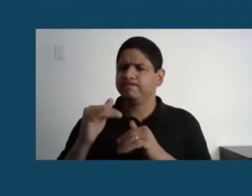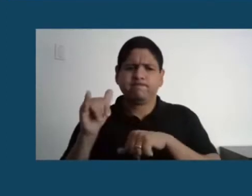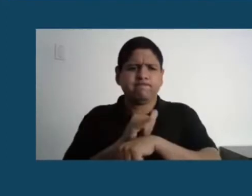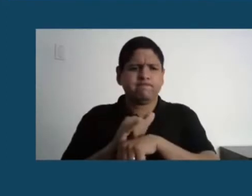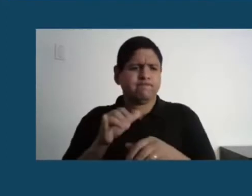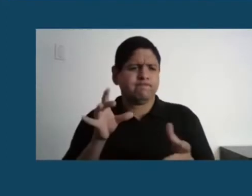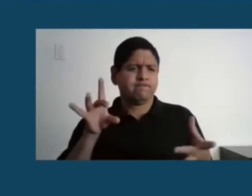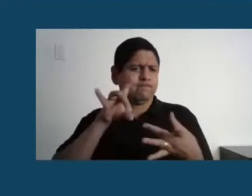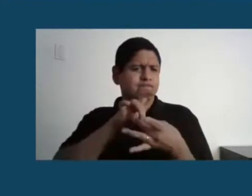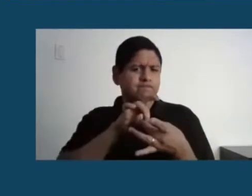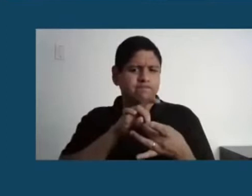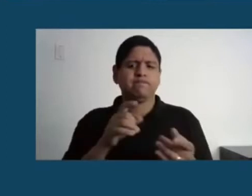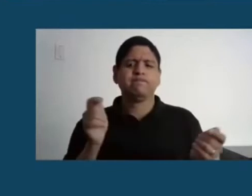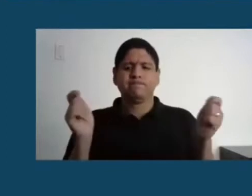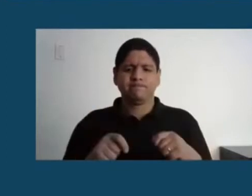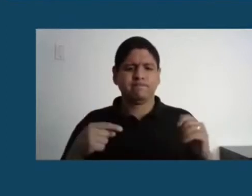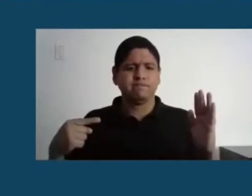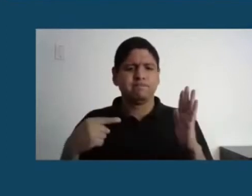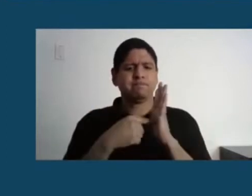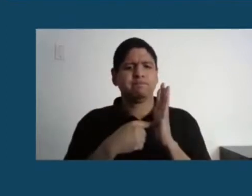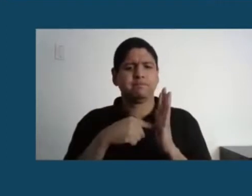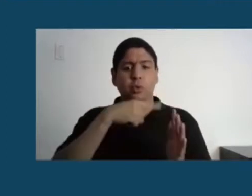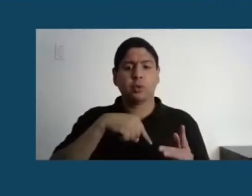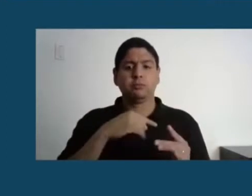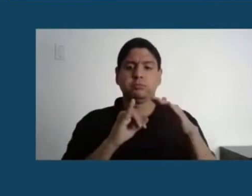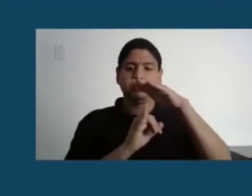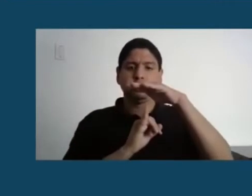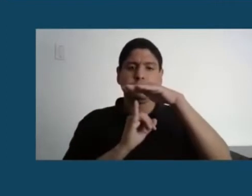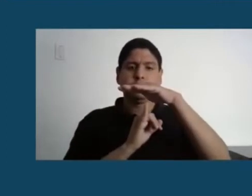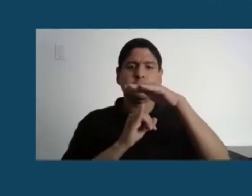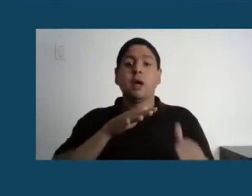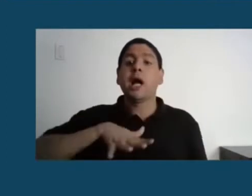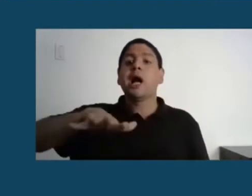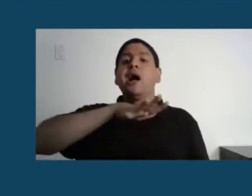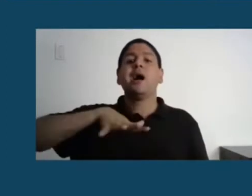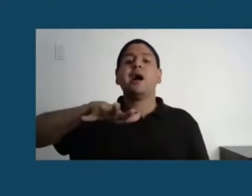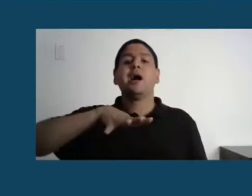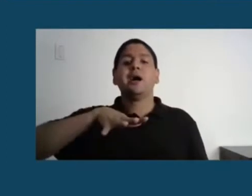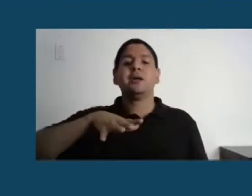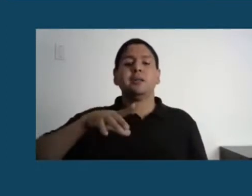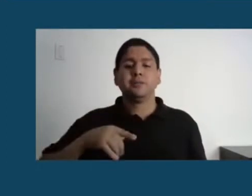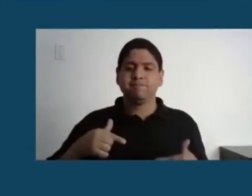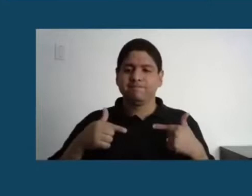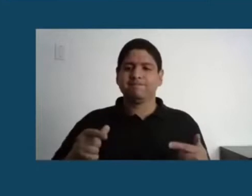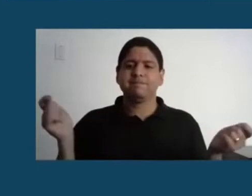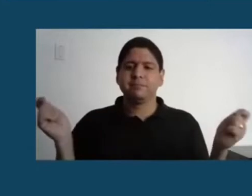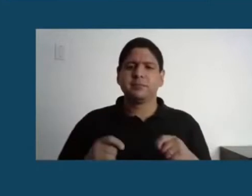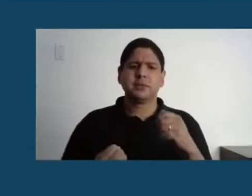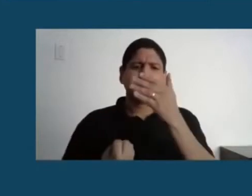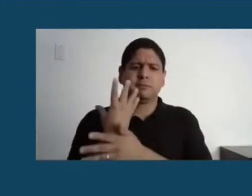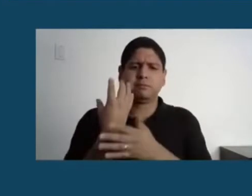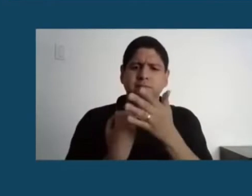e sinérgica entre as nossas instituições, numa área que é gargalo para a produção de fármacos, enfim,